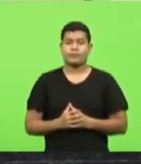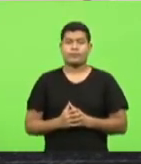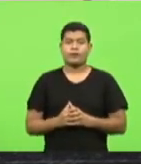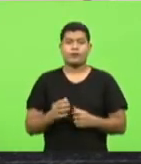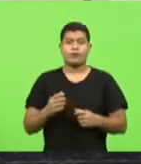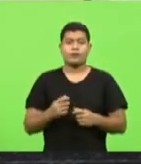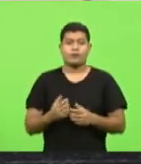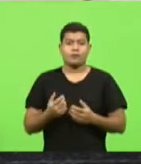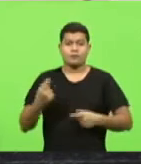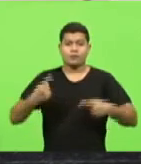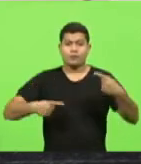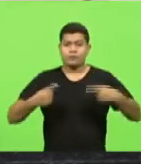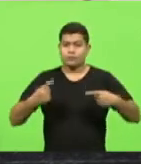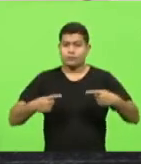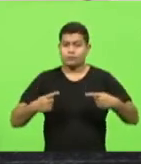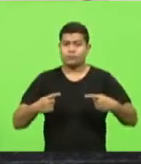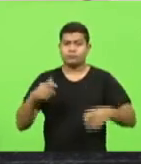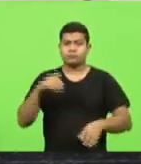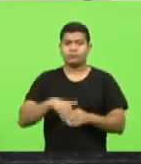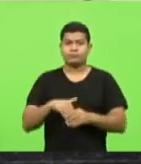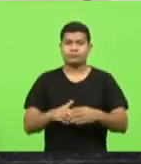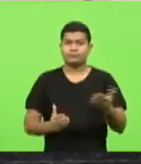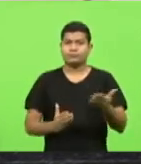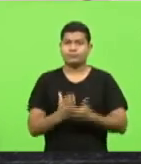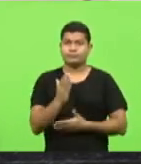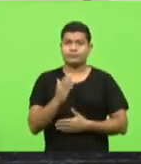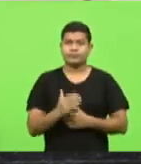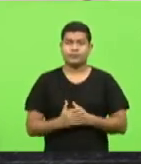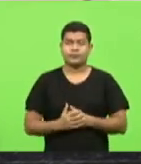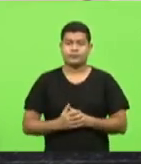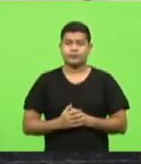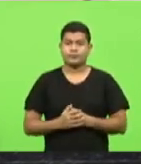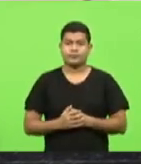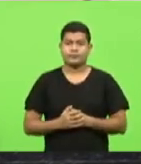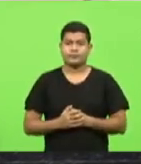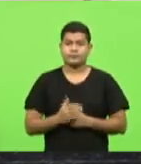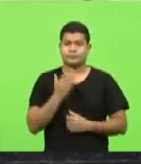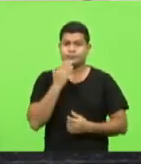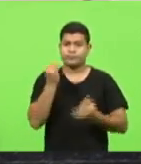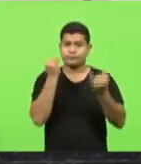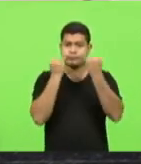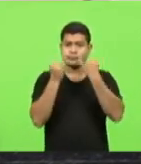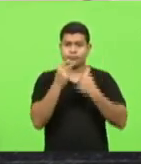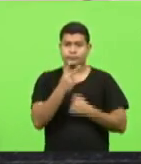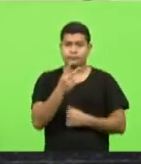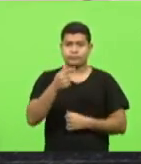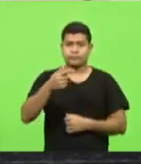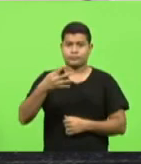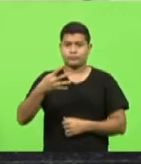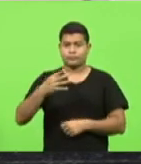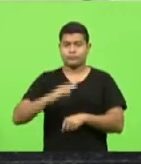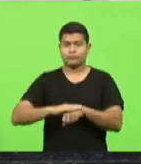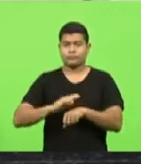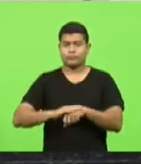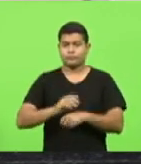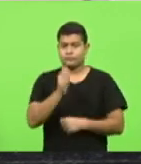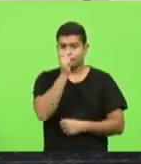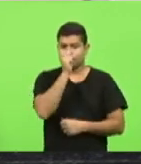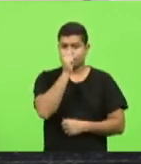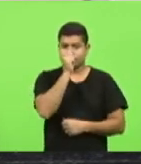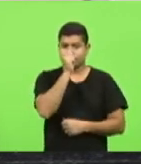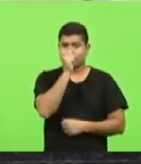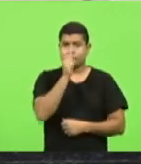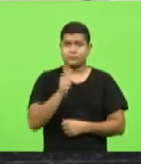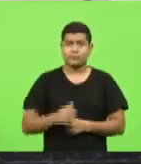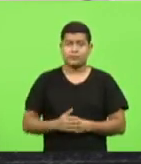em votação aprovado pedido de informação 274 deputado João Amin solicita ao